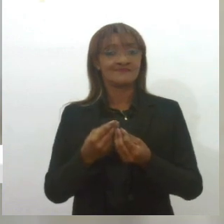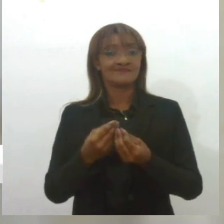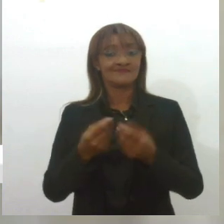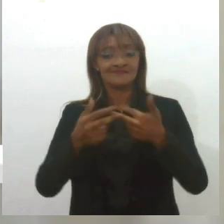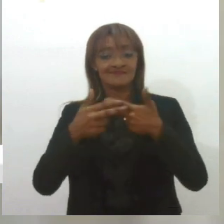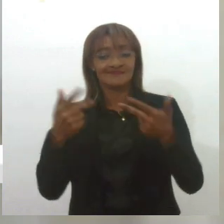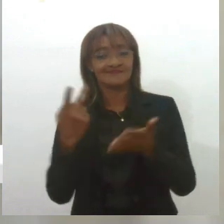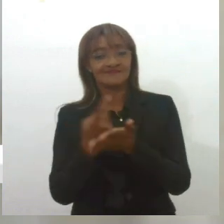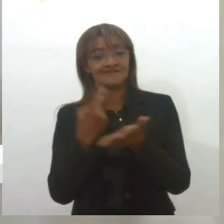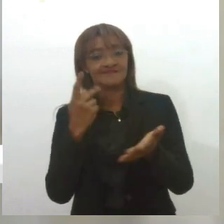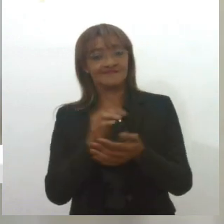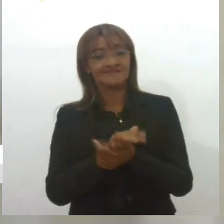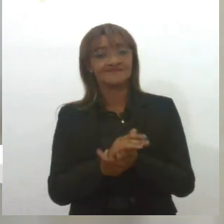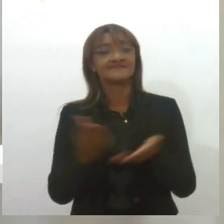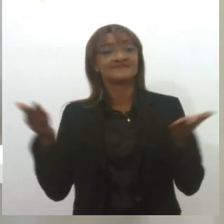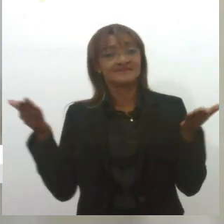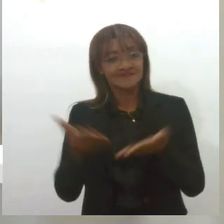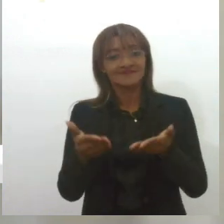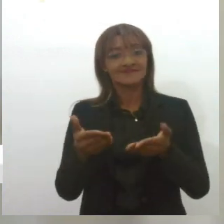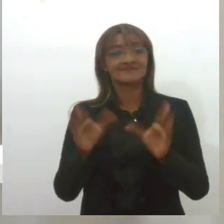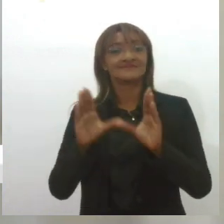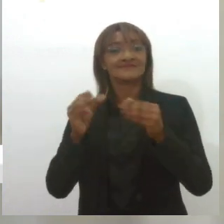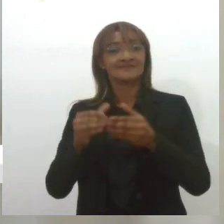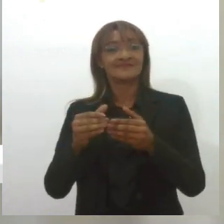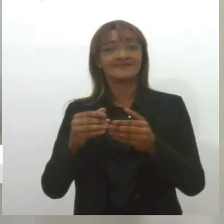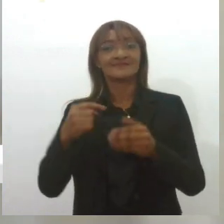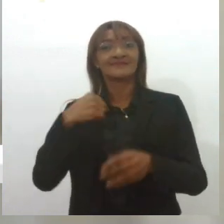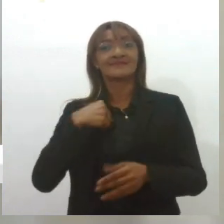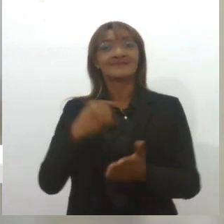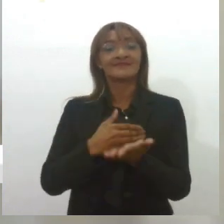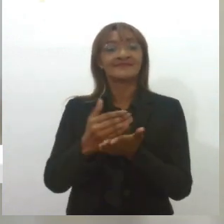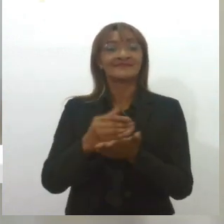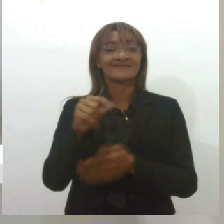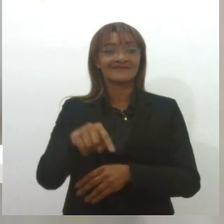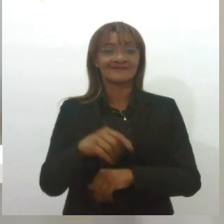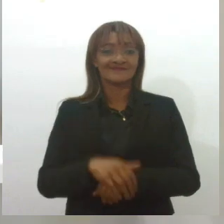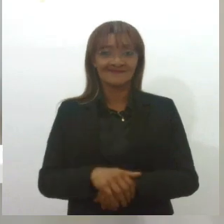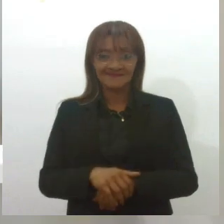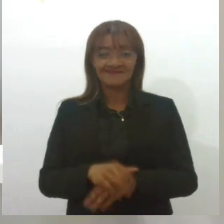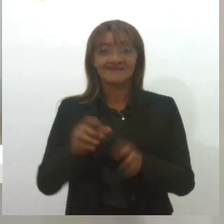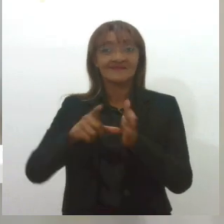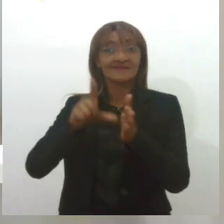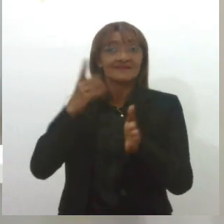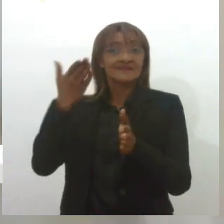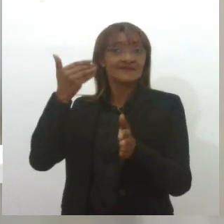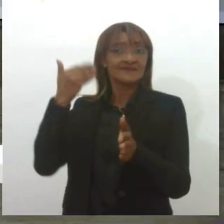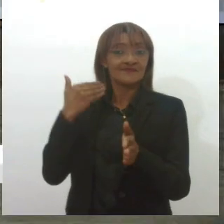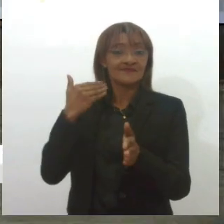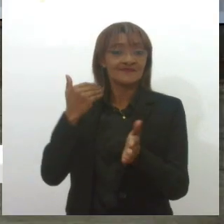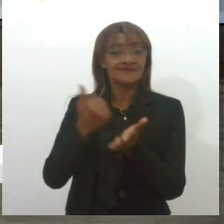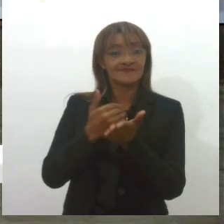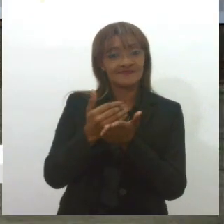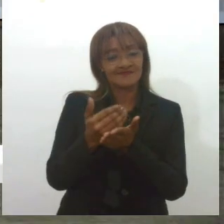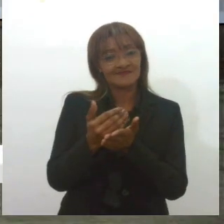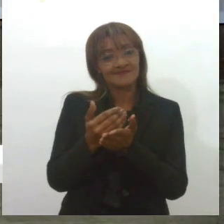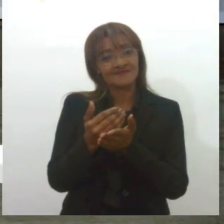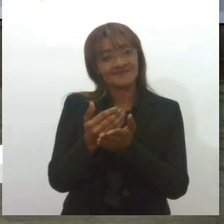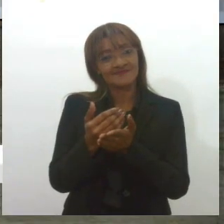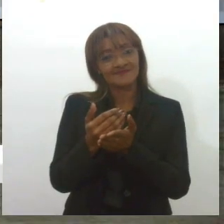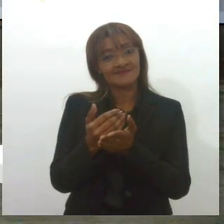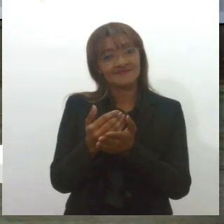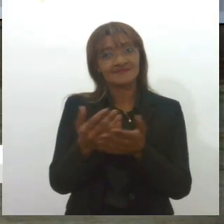Eu estou comandando, realmente, e o batalhão onde eu comecei. Eu antes, quando eu comecei como soldado, quando eu já me comecei. Que